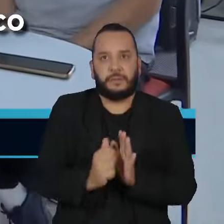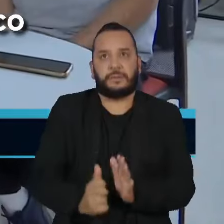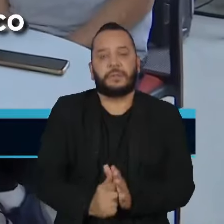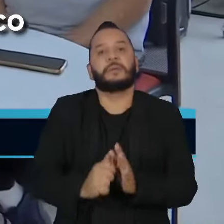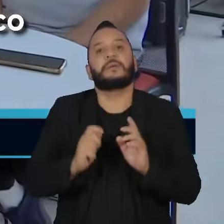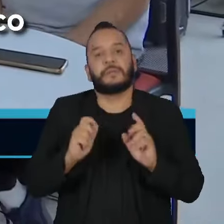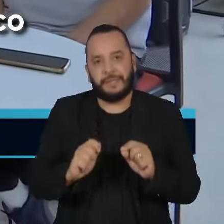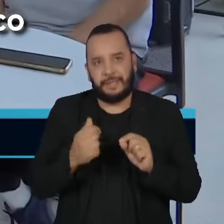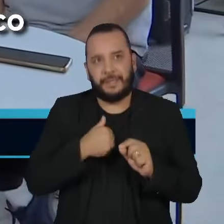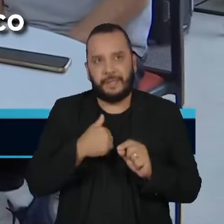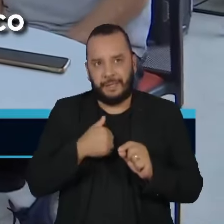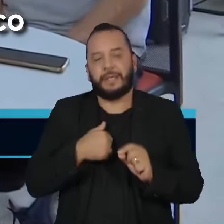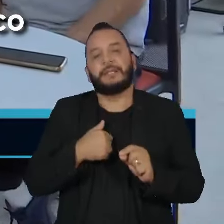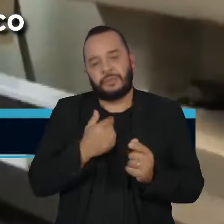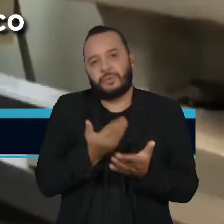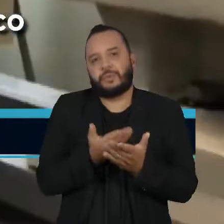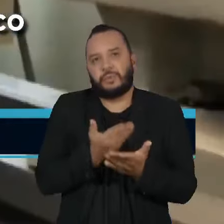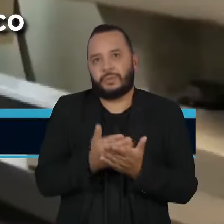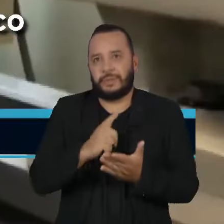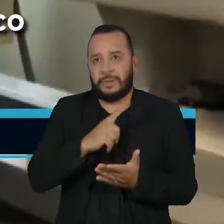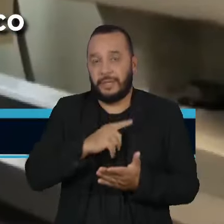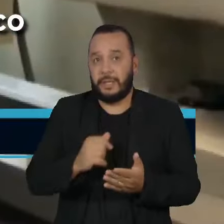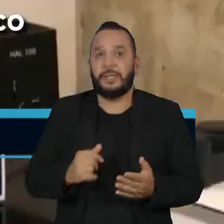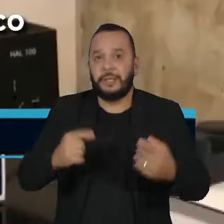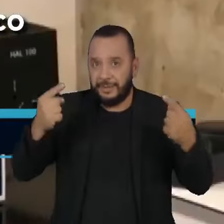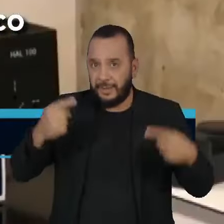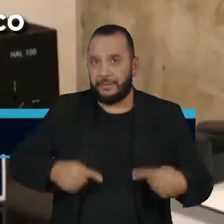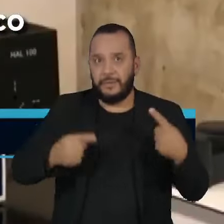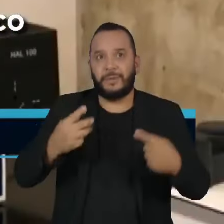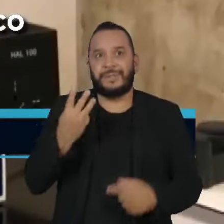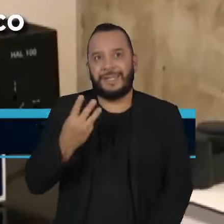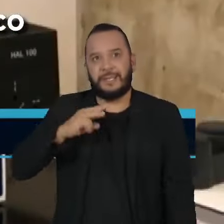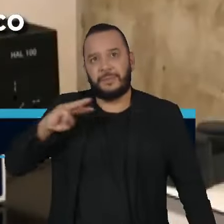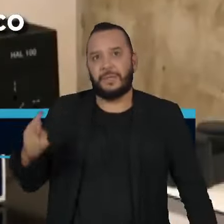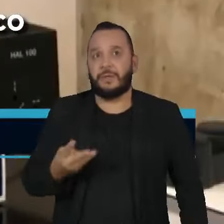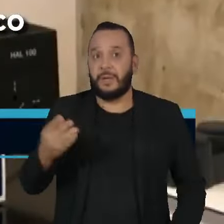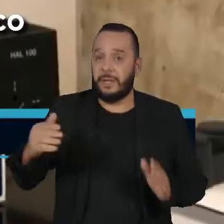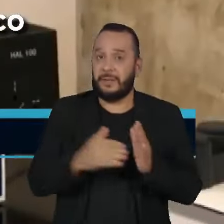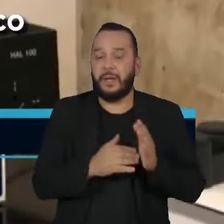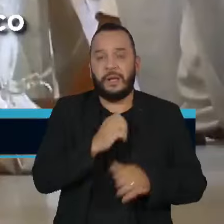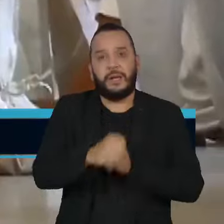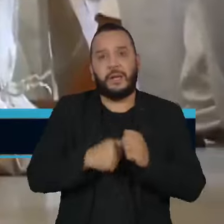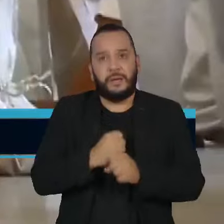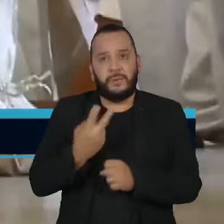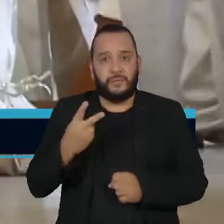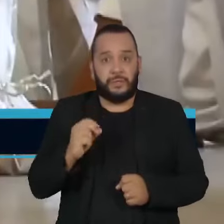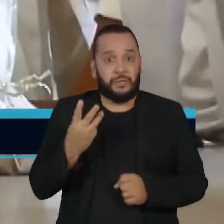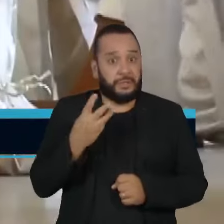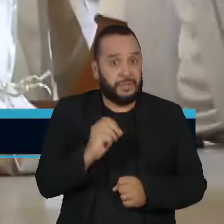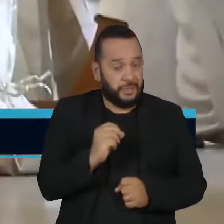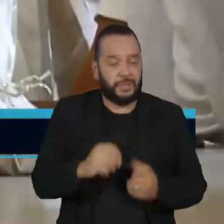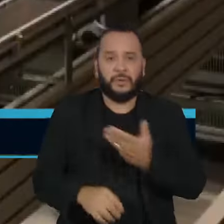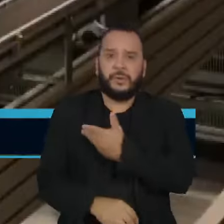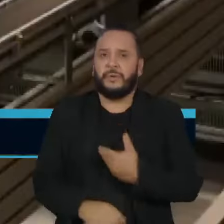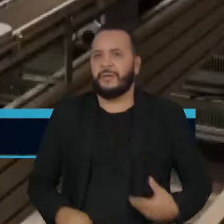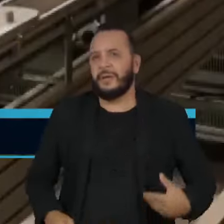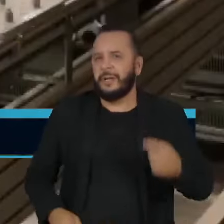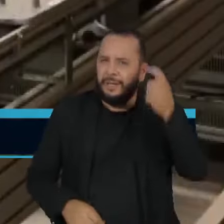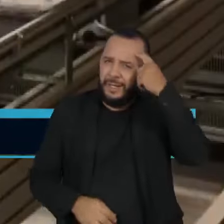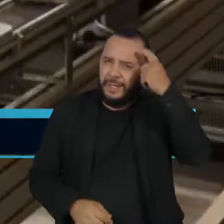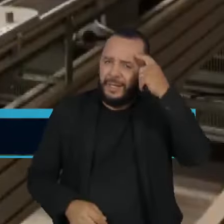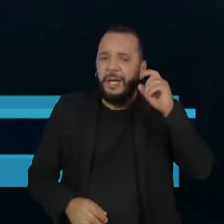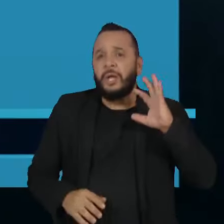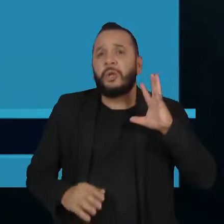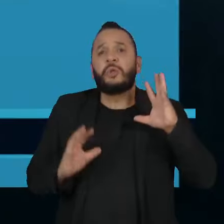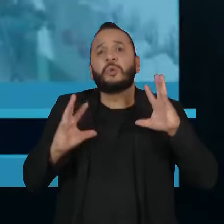matriculados nessa modalidade. O desafio é chegar a 3 milhões até 2030. O governo estima que se todos